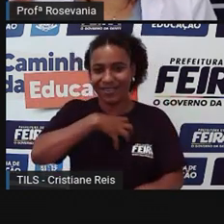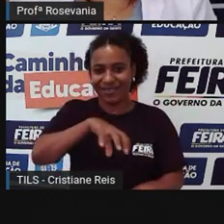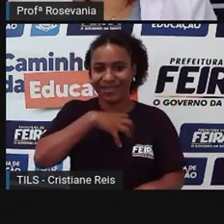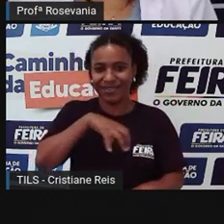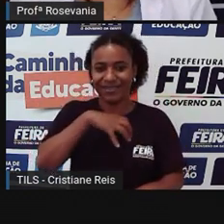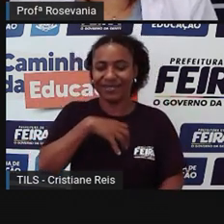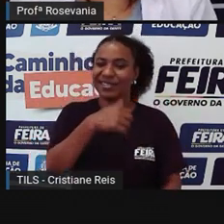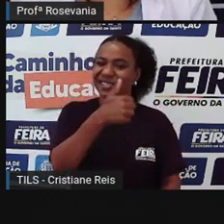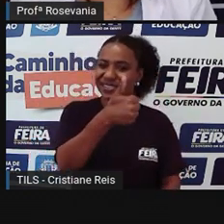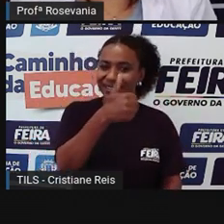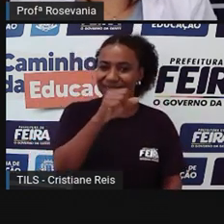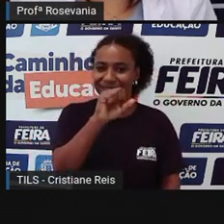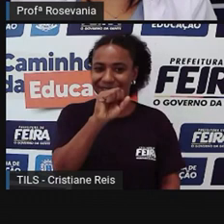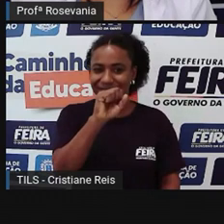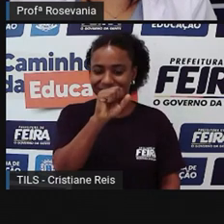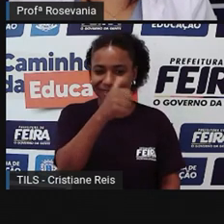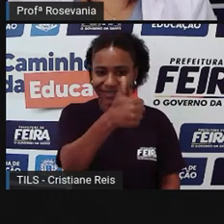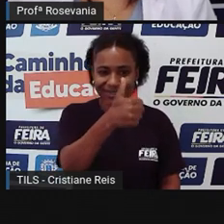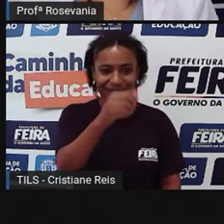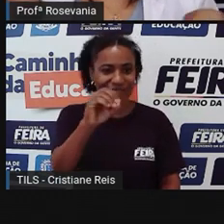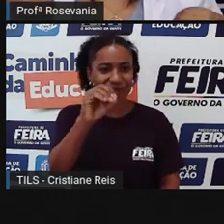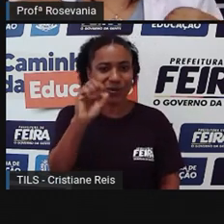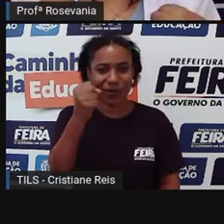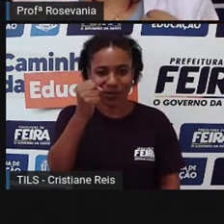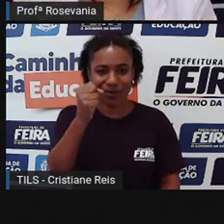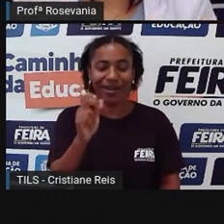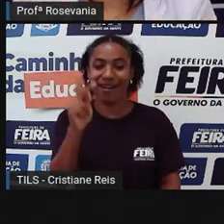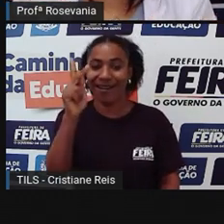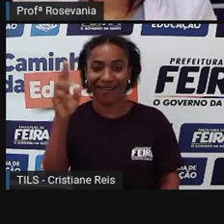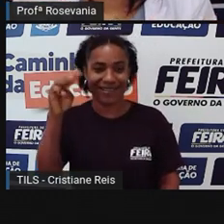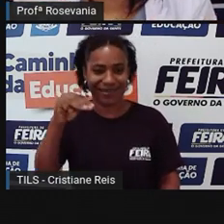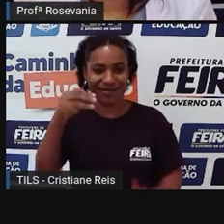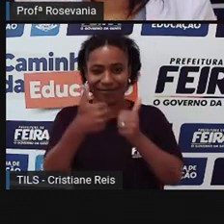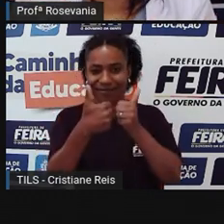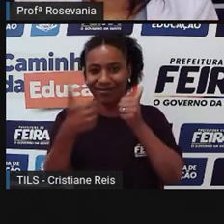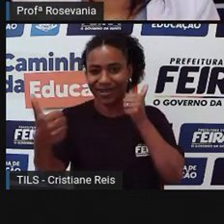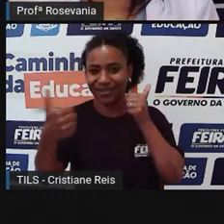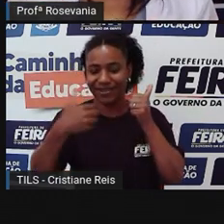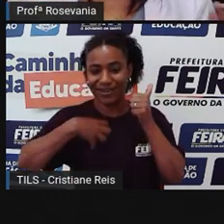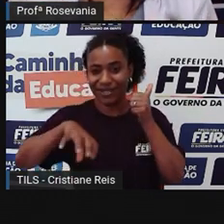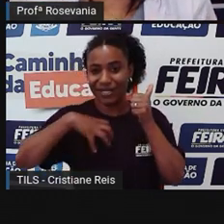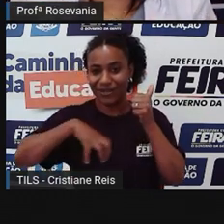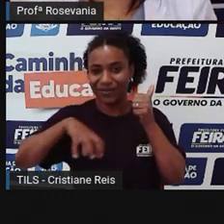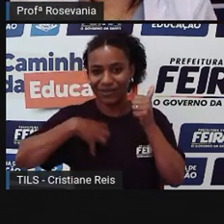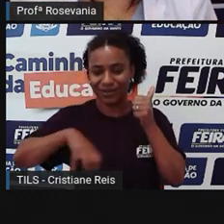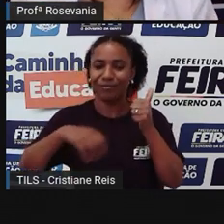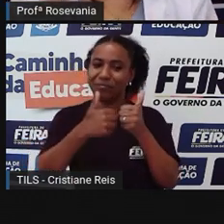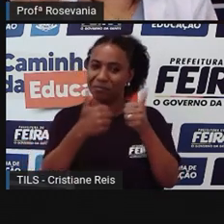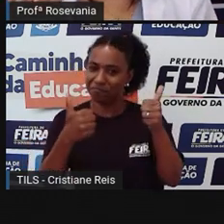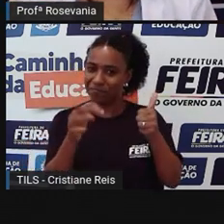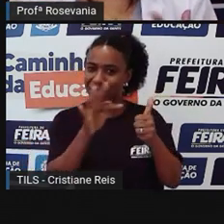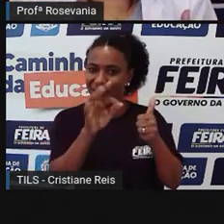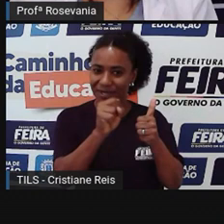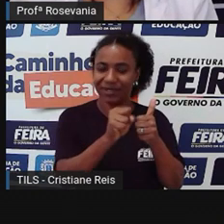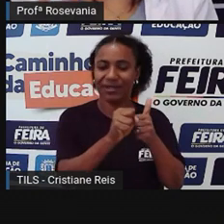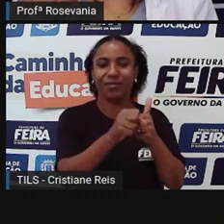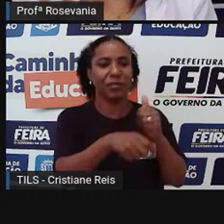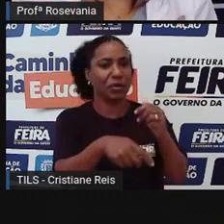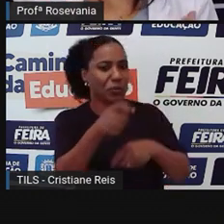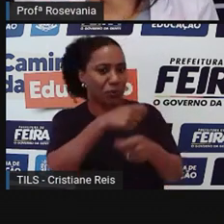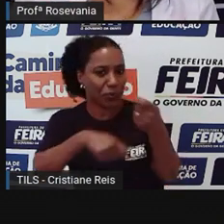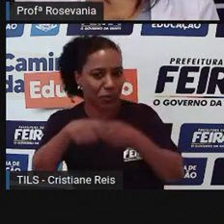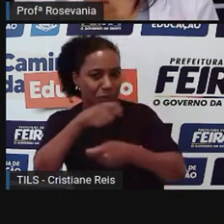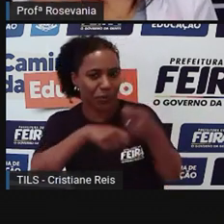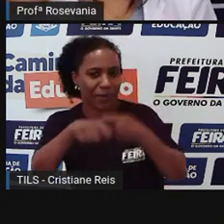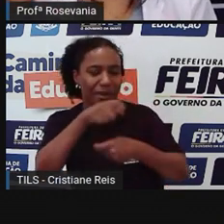aproximadamente 108 quilômetros de Salvador, e também por conta da polaridade das cidades vizinhas com relação ao comércio, com